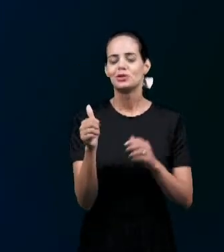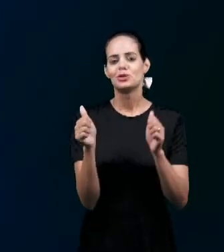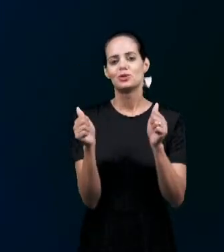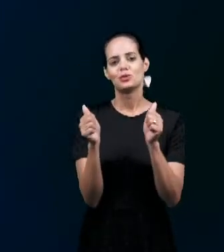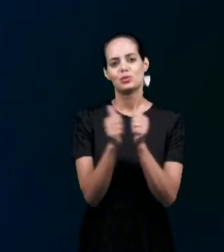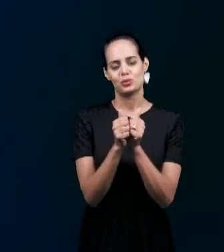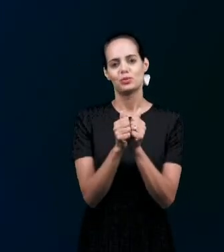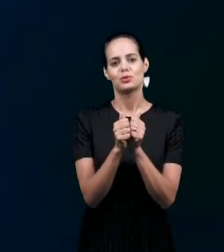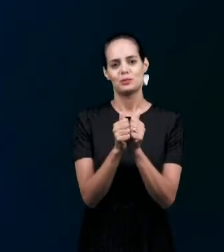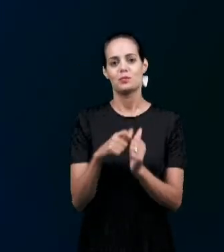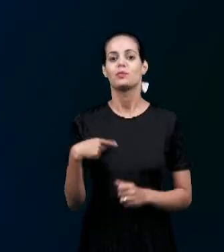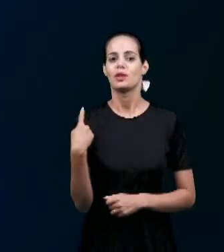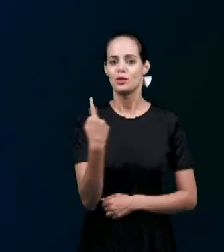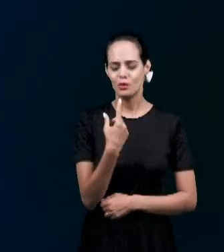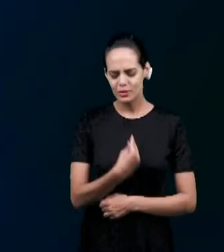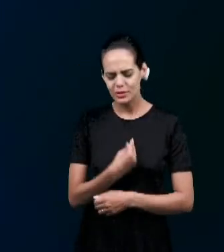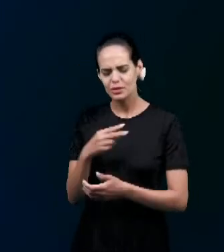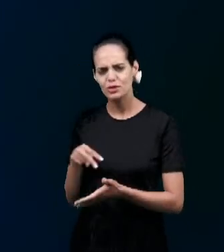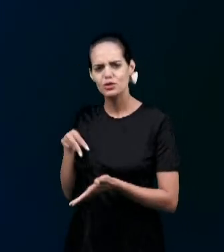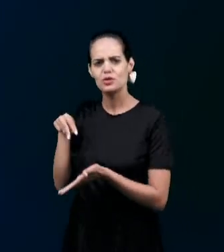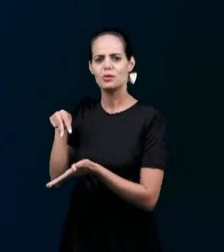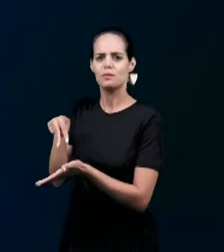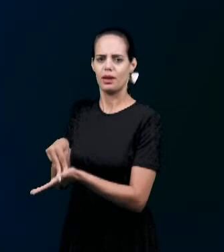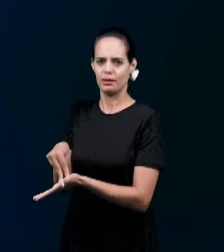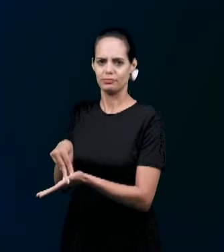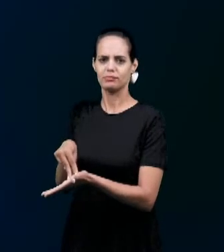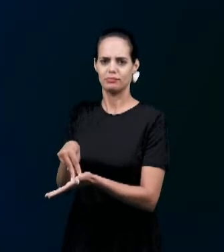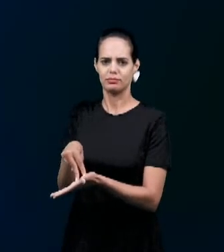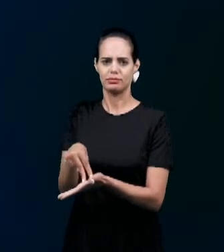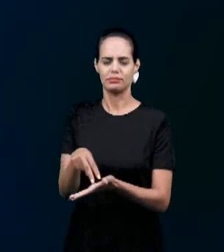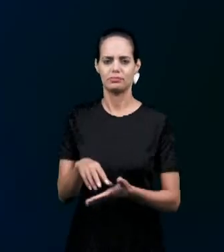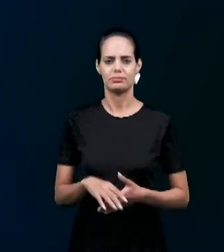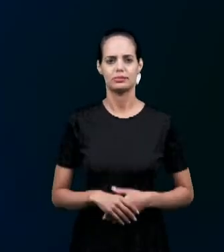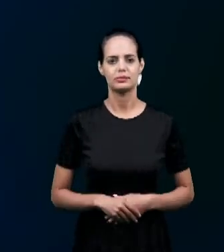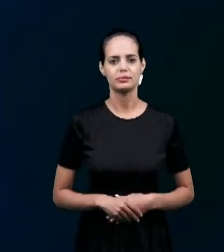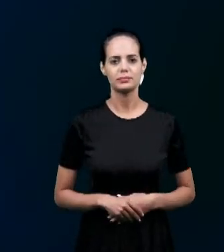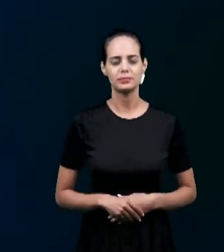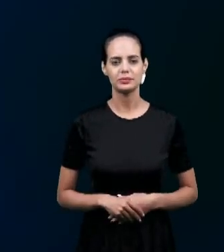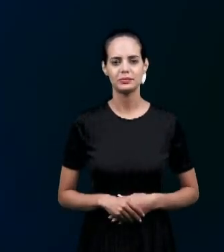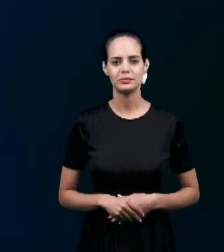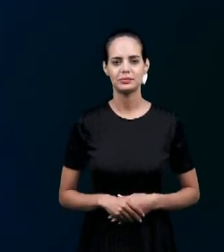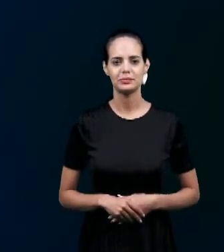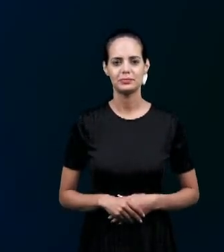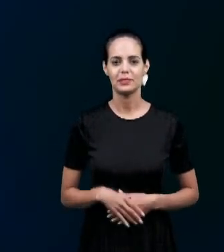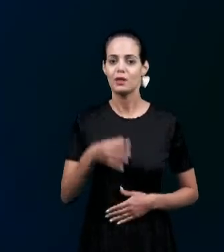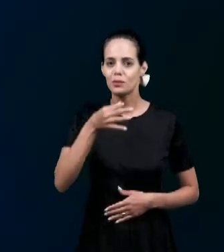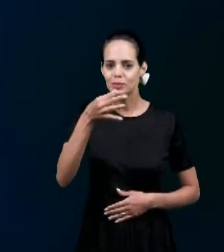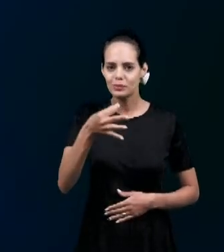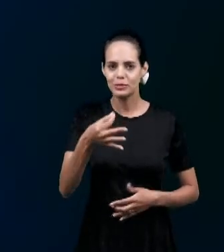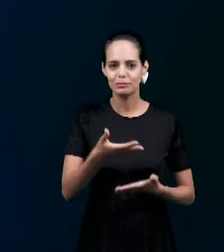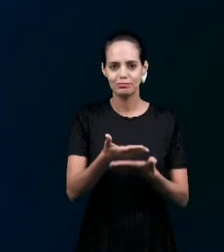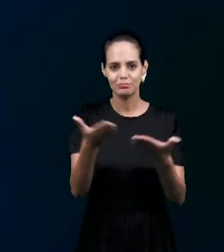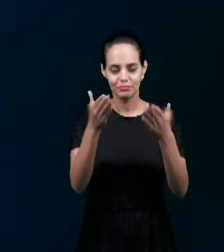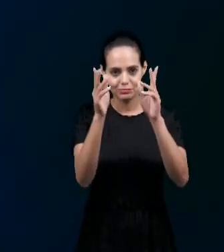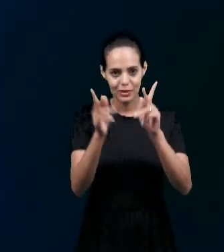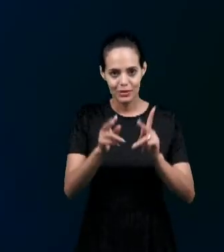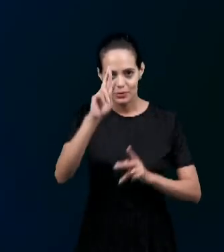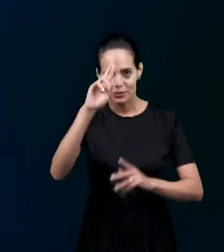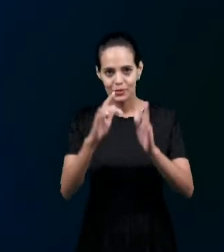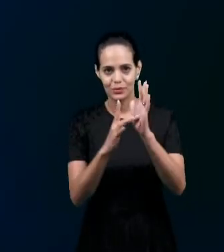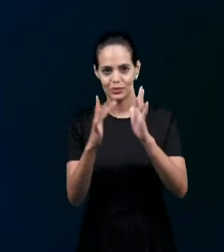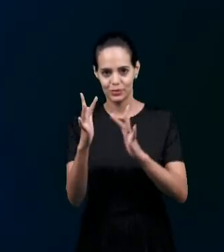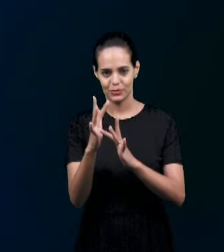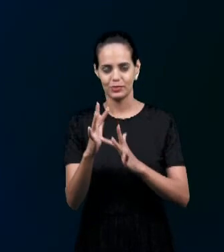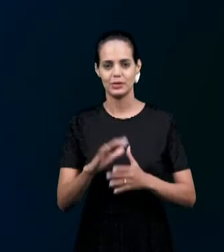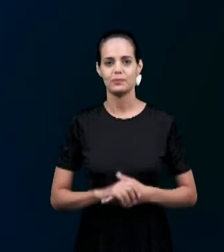De não sermos Consumidos Aqui eu gostaria De deixar Essa contribuição Pode ser o Jesus Um dos valores Que nos